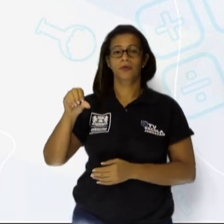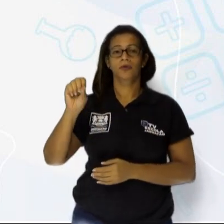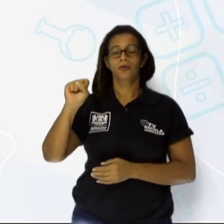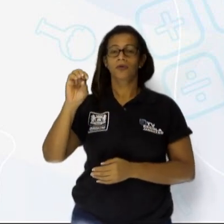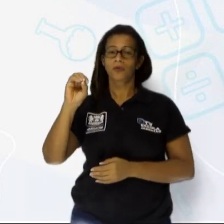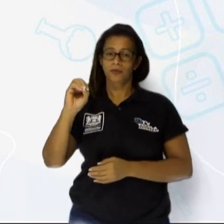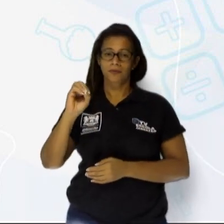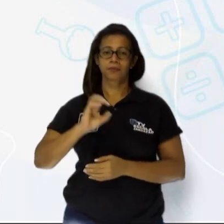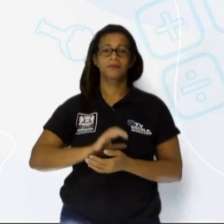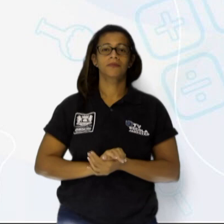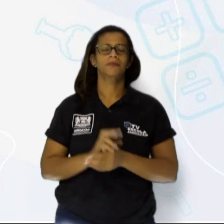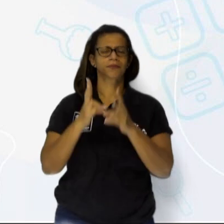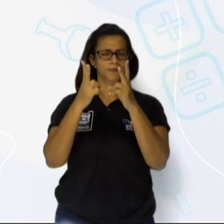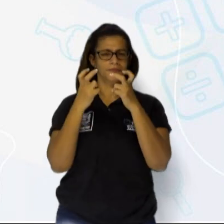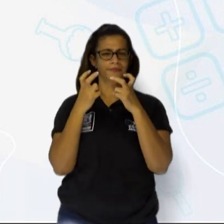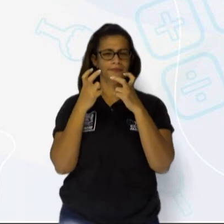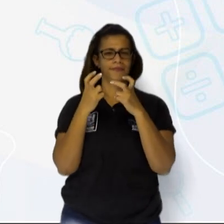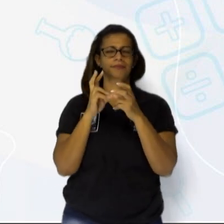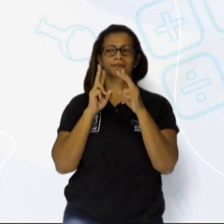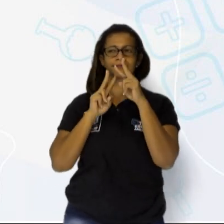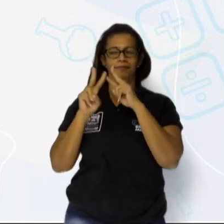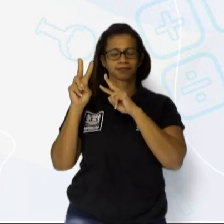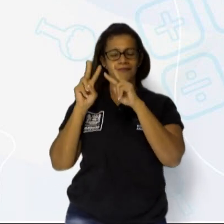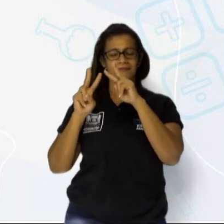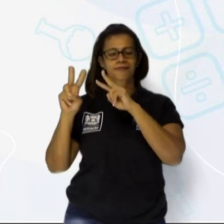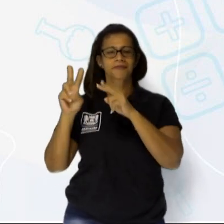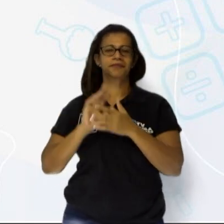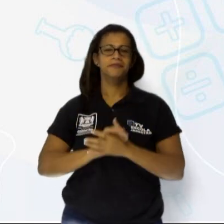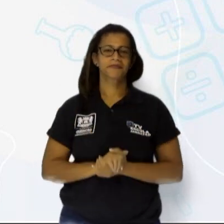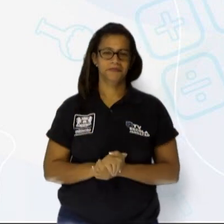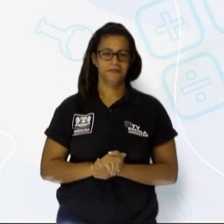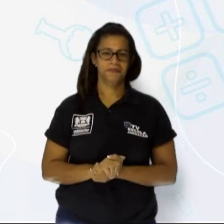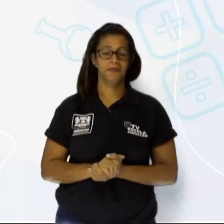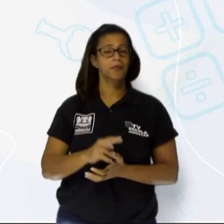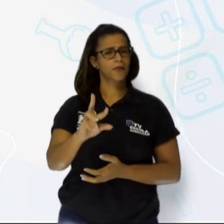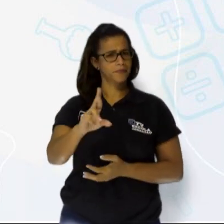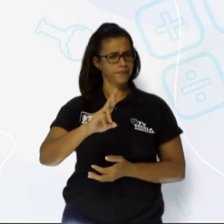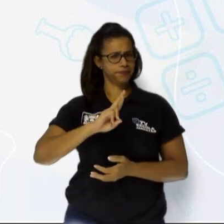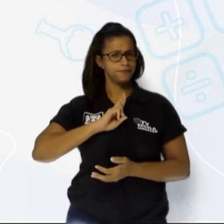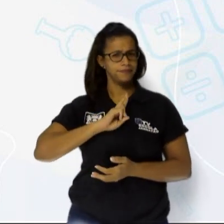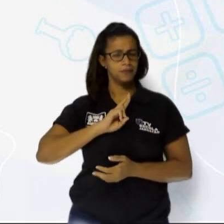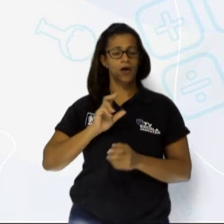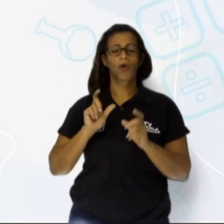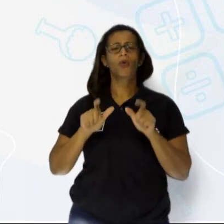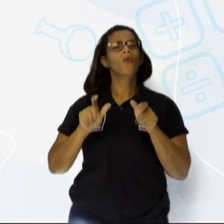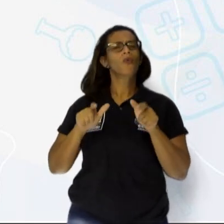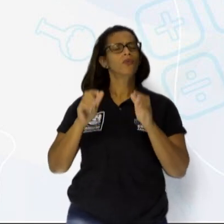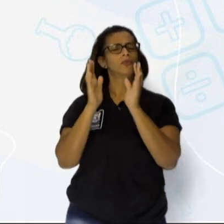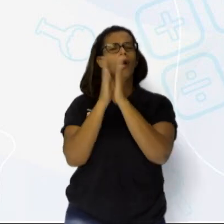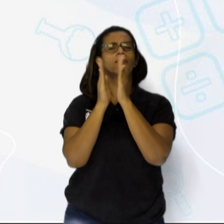ilustração da capa. Agora me responda. Onde é que está a foca?